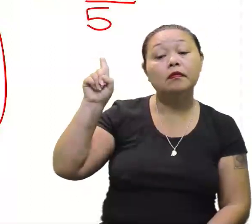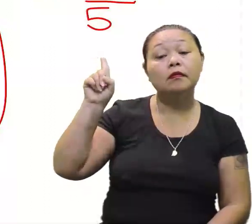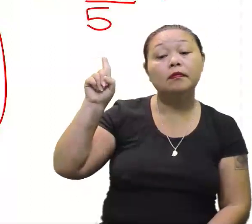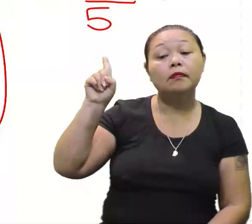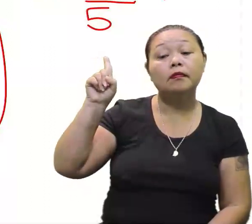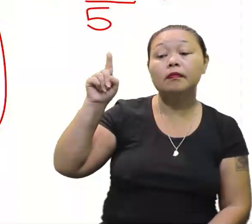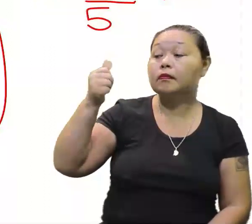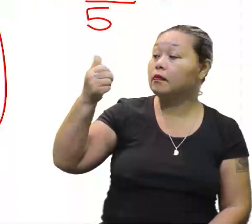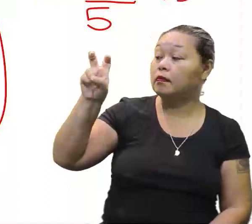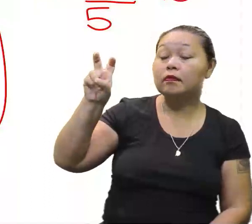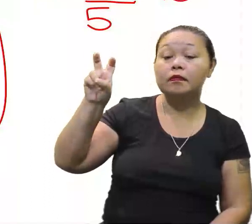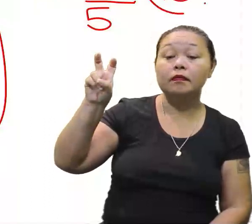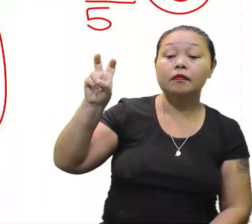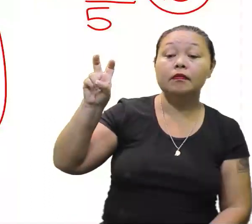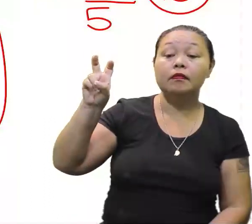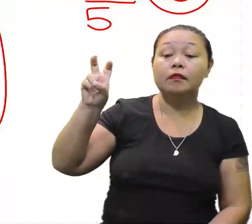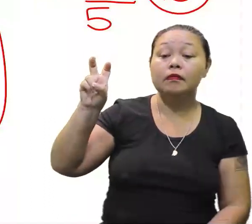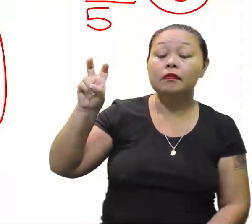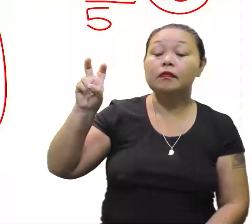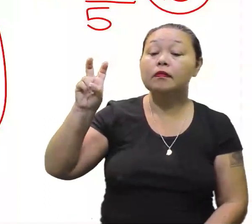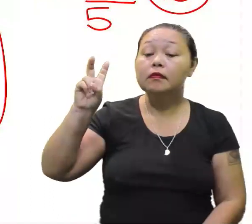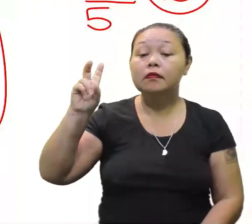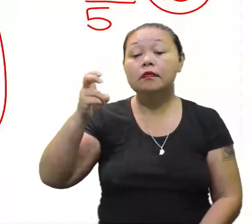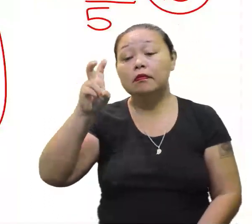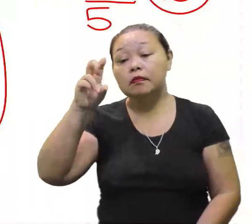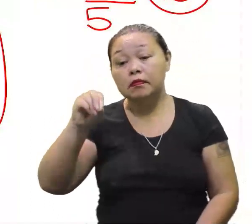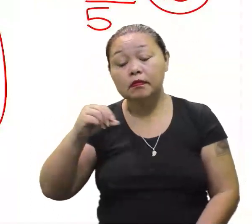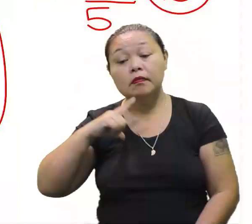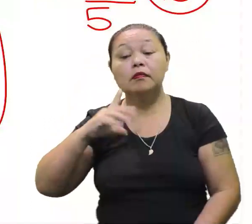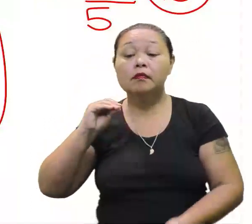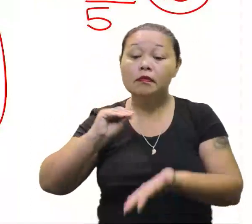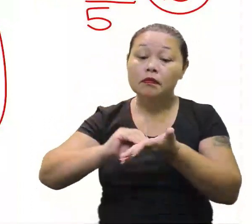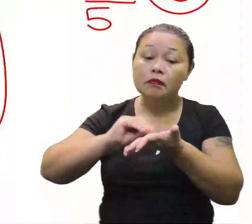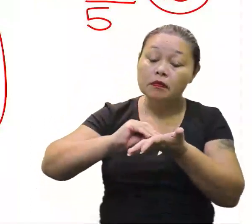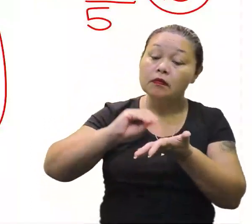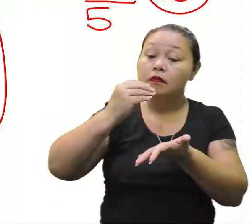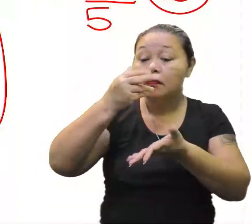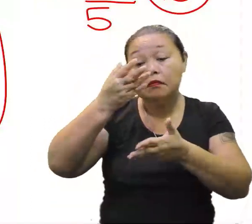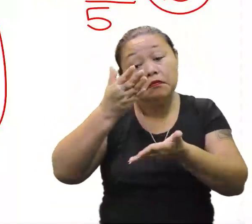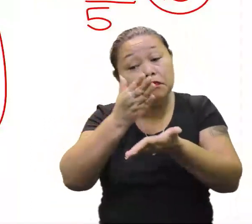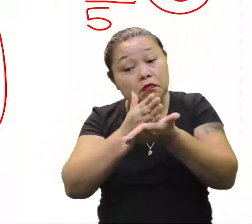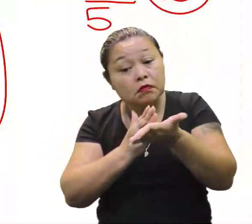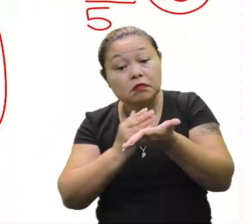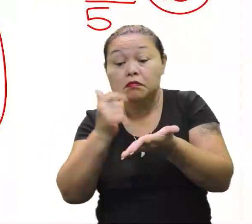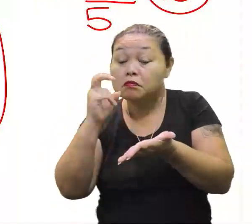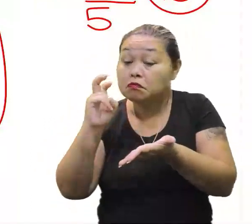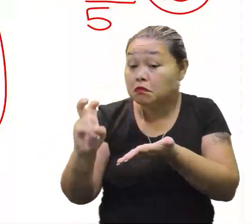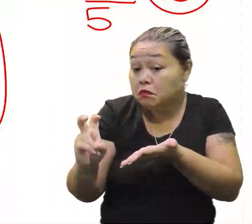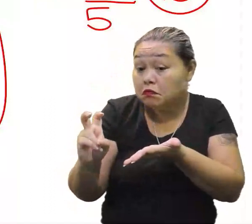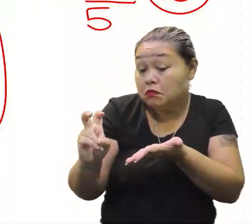15. 15, não é? 50 é 10, aí sobra 25, 25 é a metade, 5.